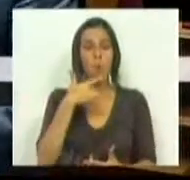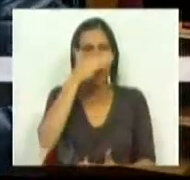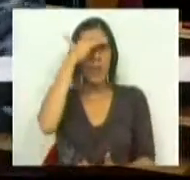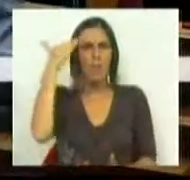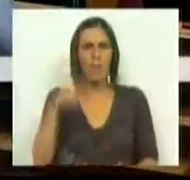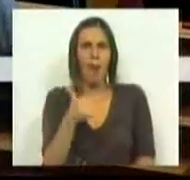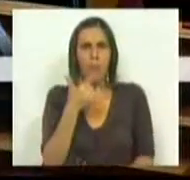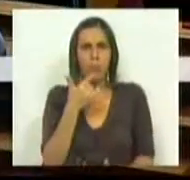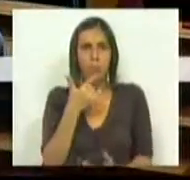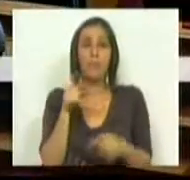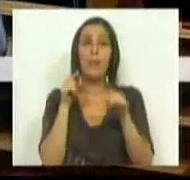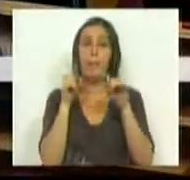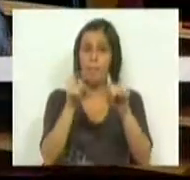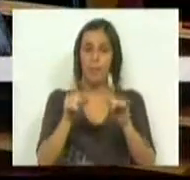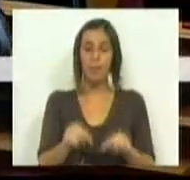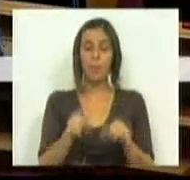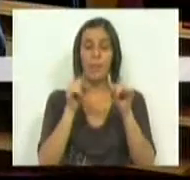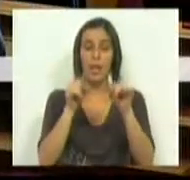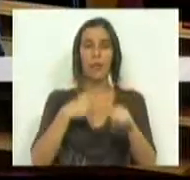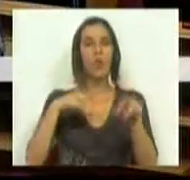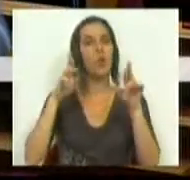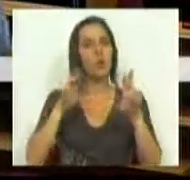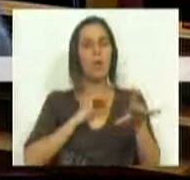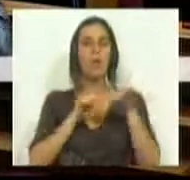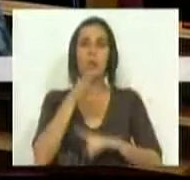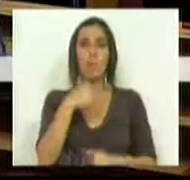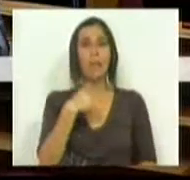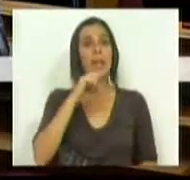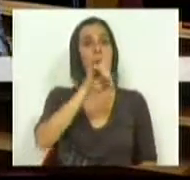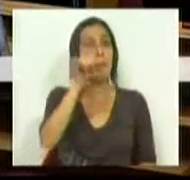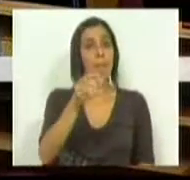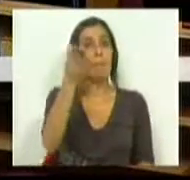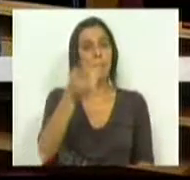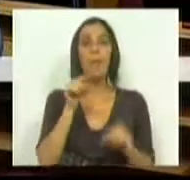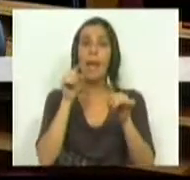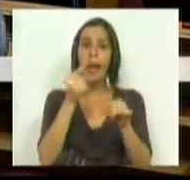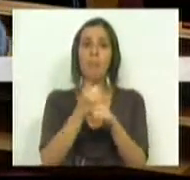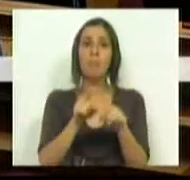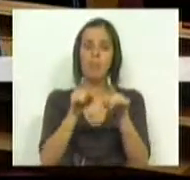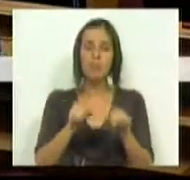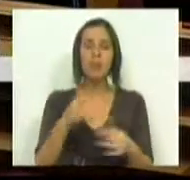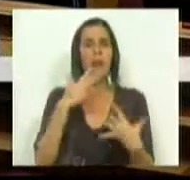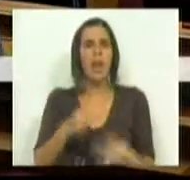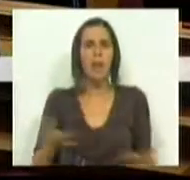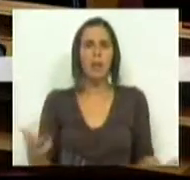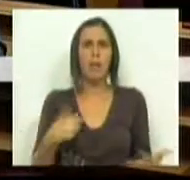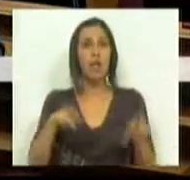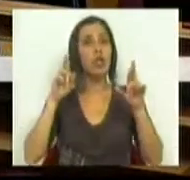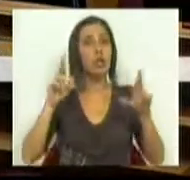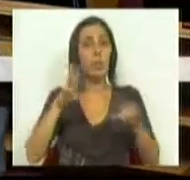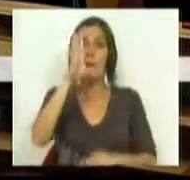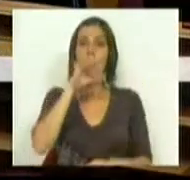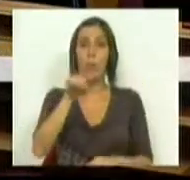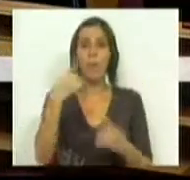grande dificuldade. E é para isso, é isso, e eu espero, Sr. Deputado, e é a pergunta que lhe deixo, é para isso que, naturalmente, nós esperamos